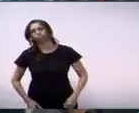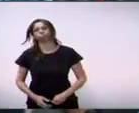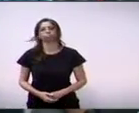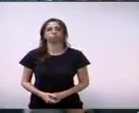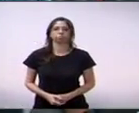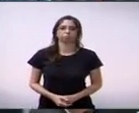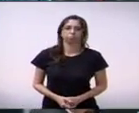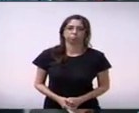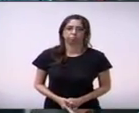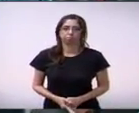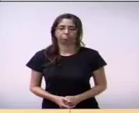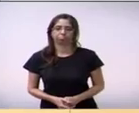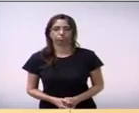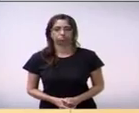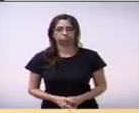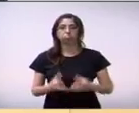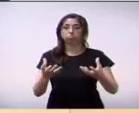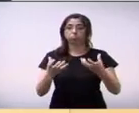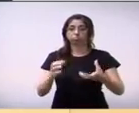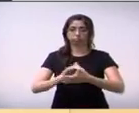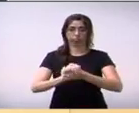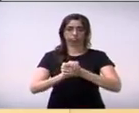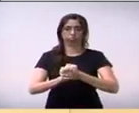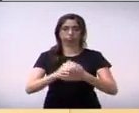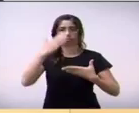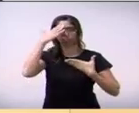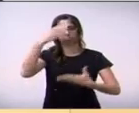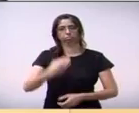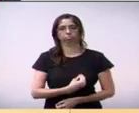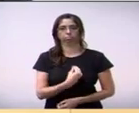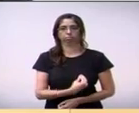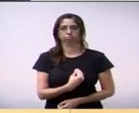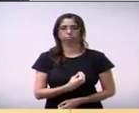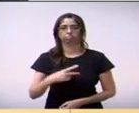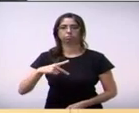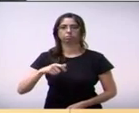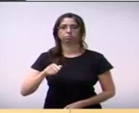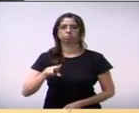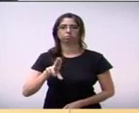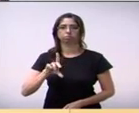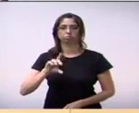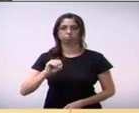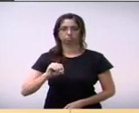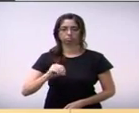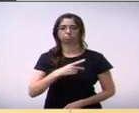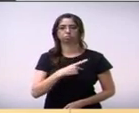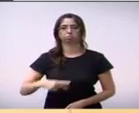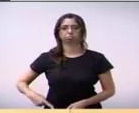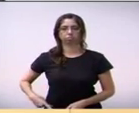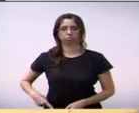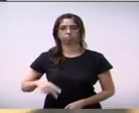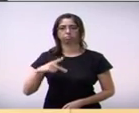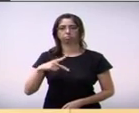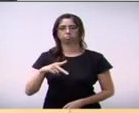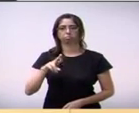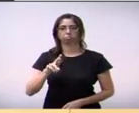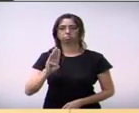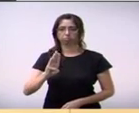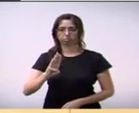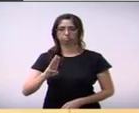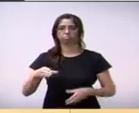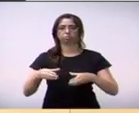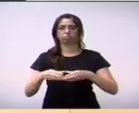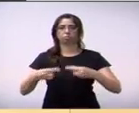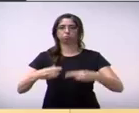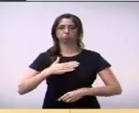Gostaria de cumprimentar e agradecer a presença do Paulo Mota, presidente do PRB, presidente do meu partido.